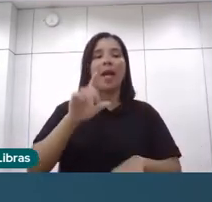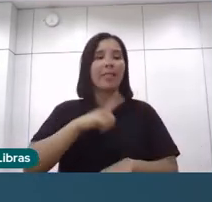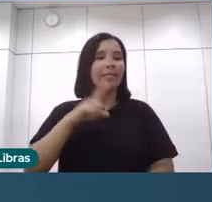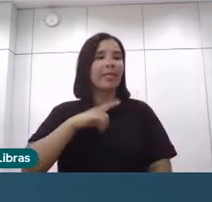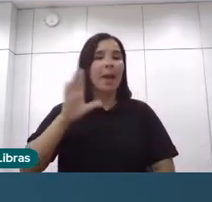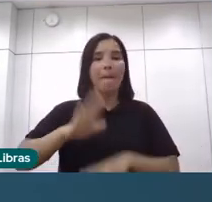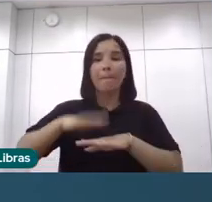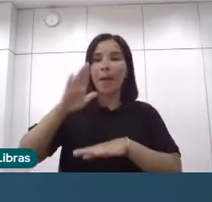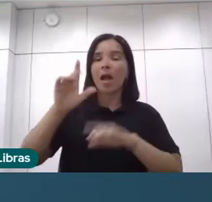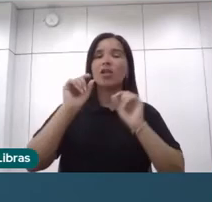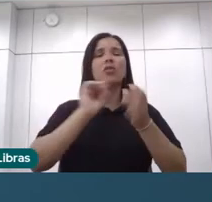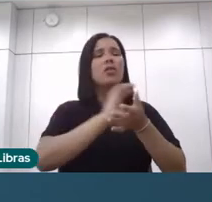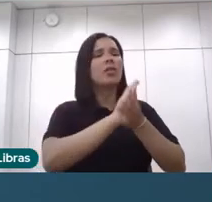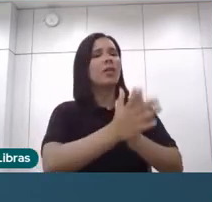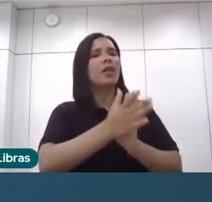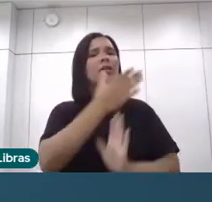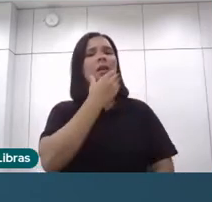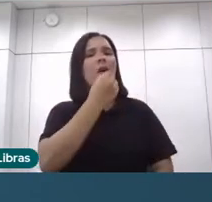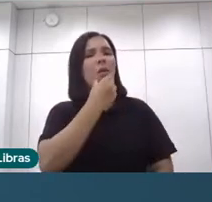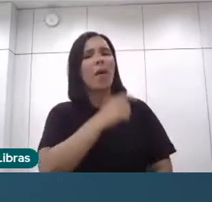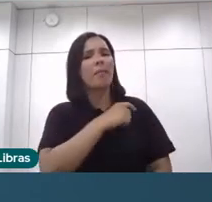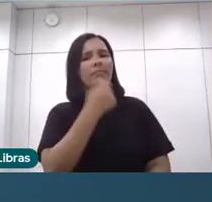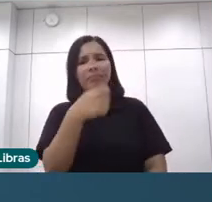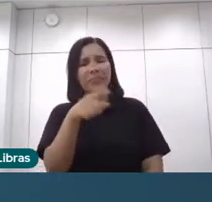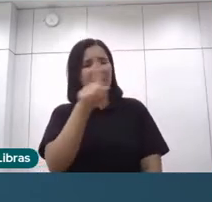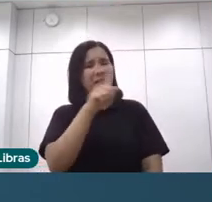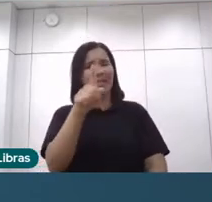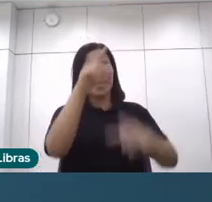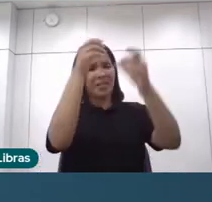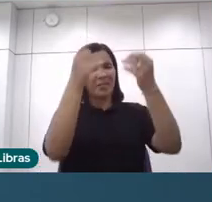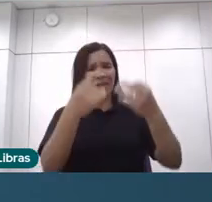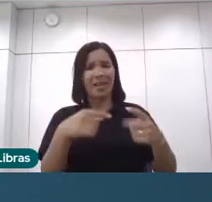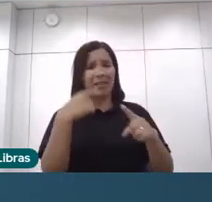então é uma discriminação aos homens? Não, né? Não preciso nem explicar que isso não faz sentido.